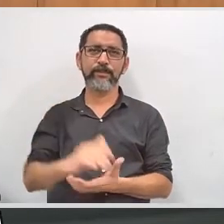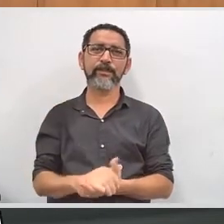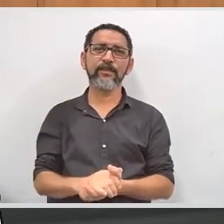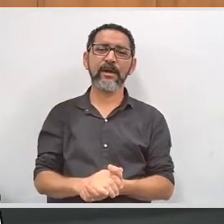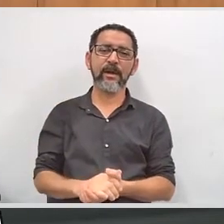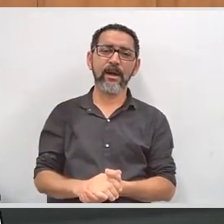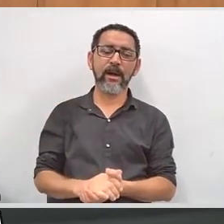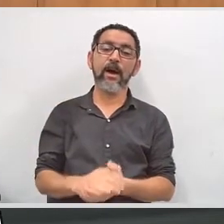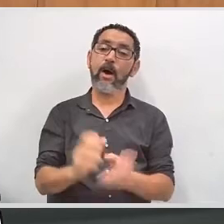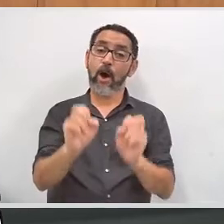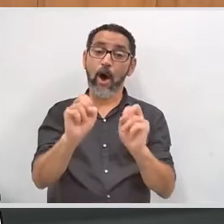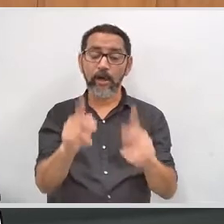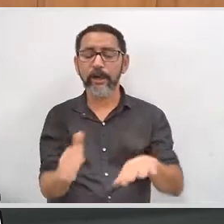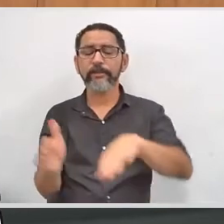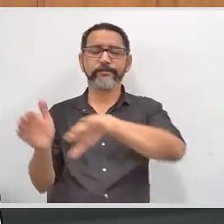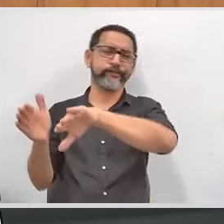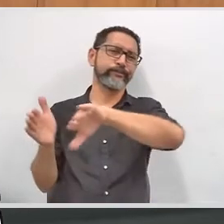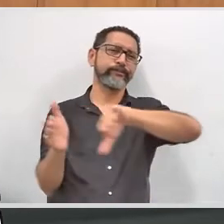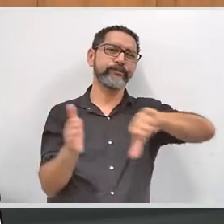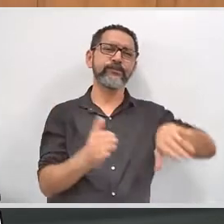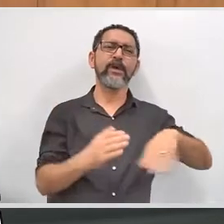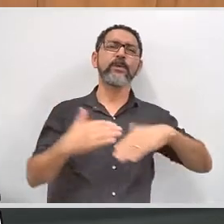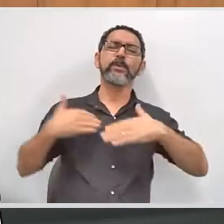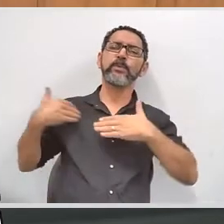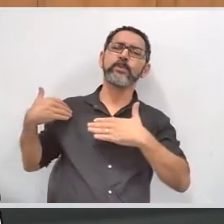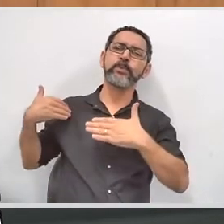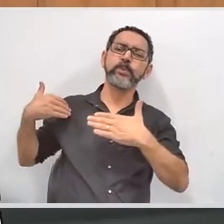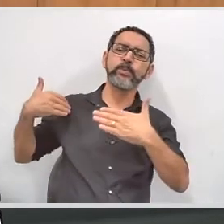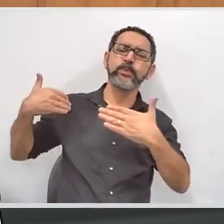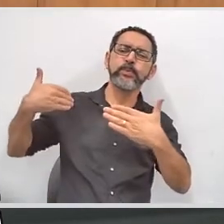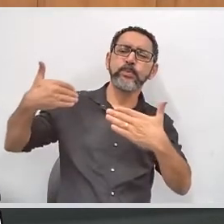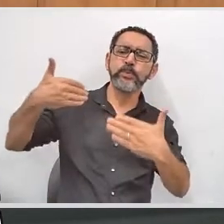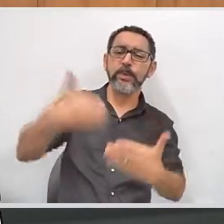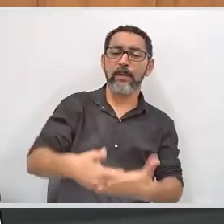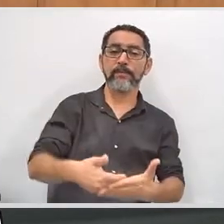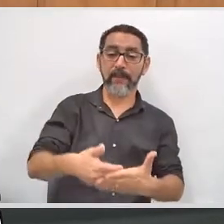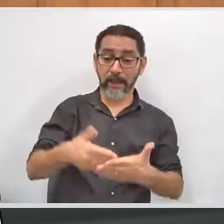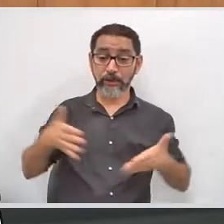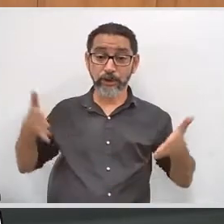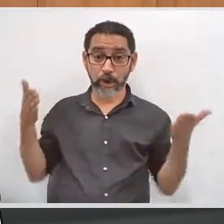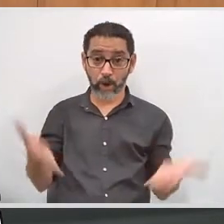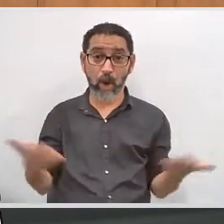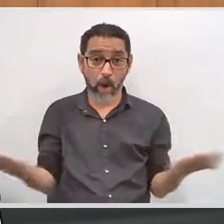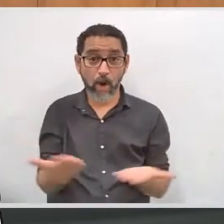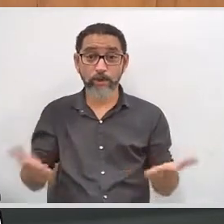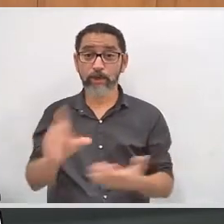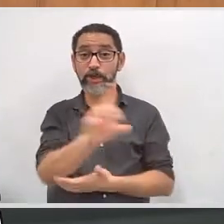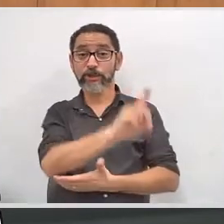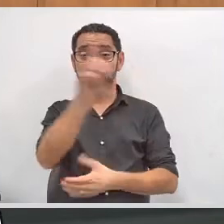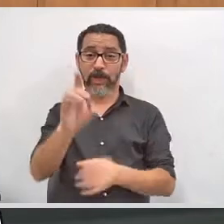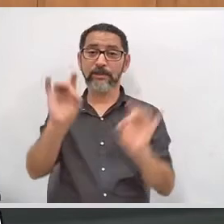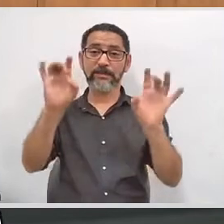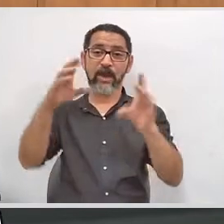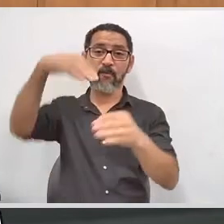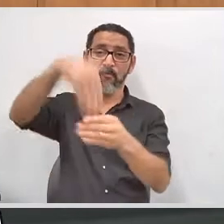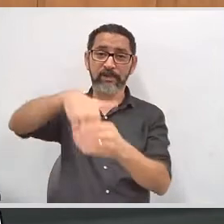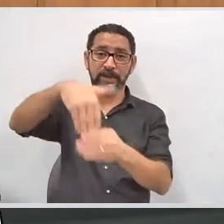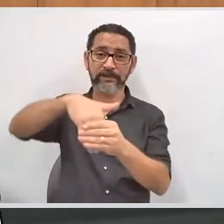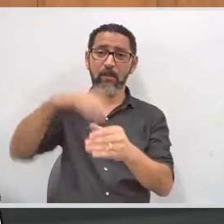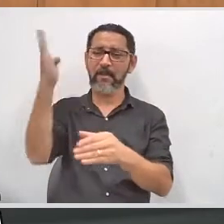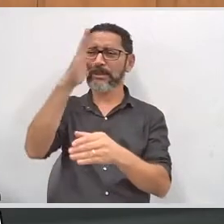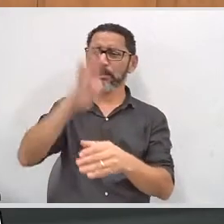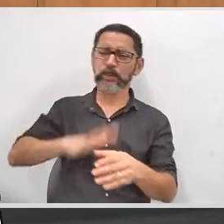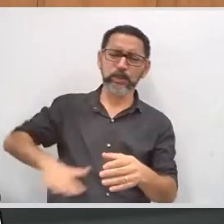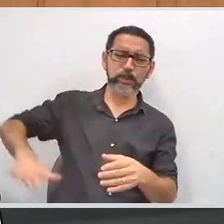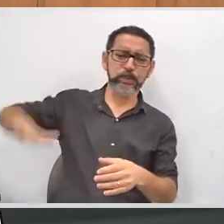No dia da votação, as sessões de fácil acesso também são identificadas e elas serão identificadas por